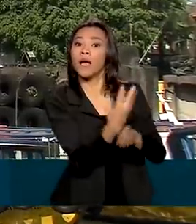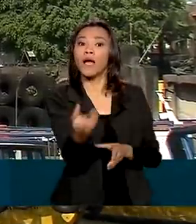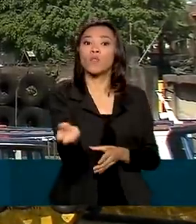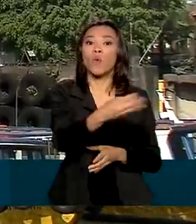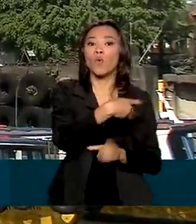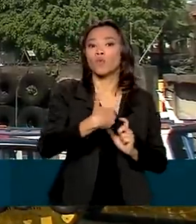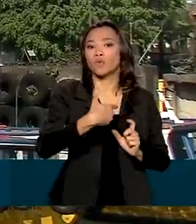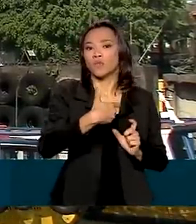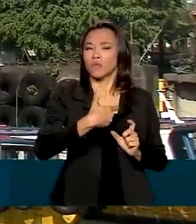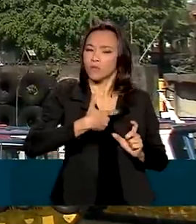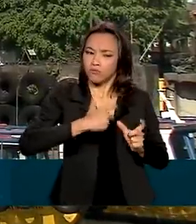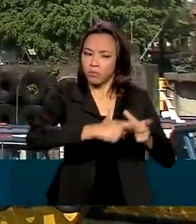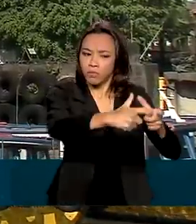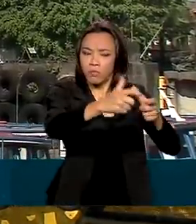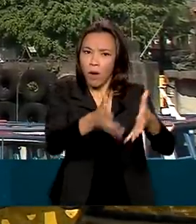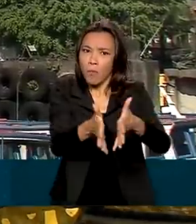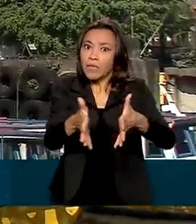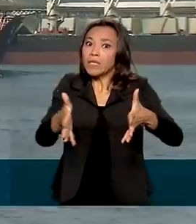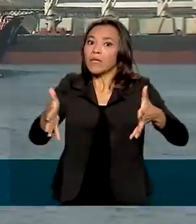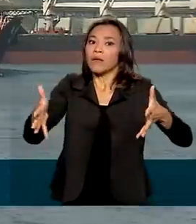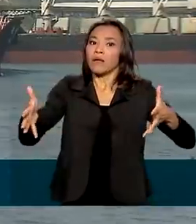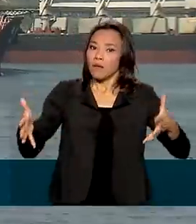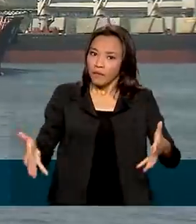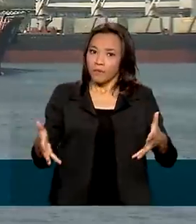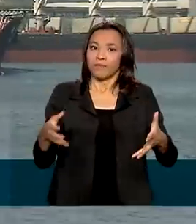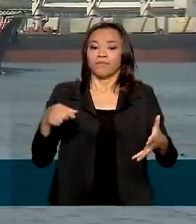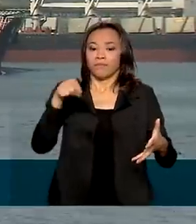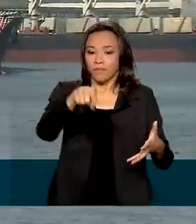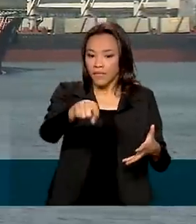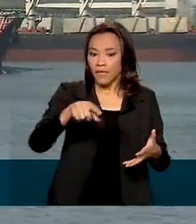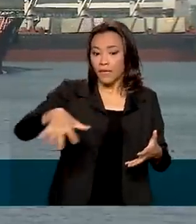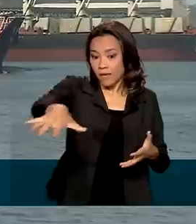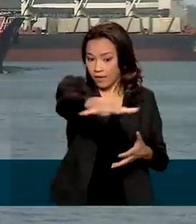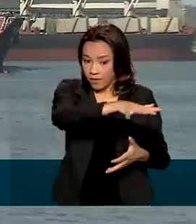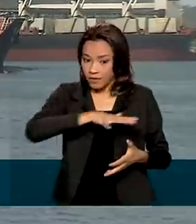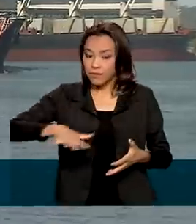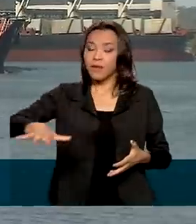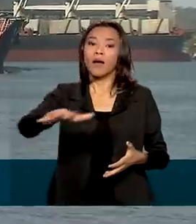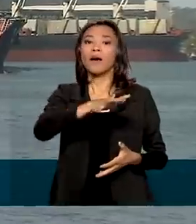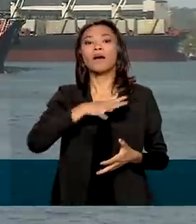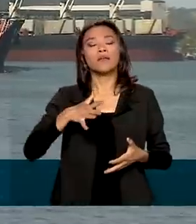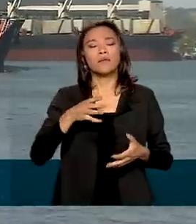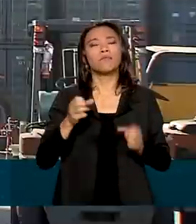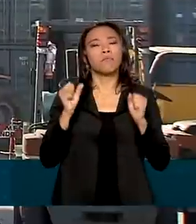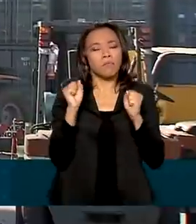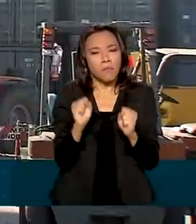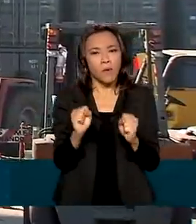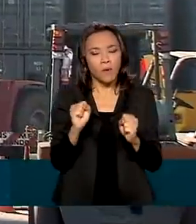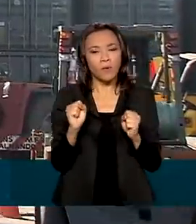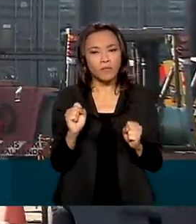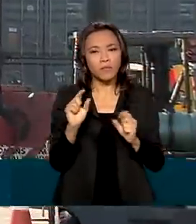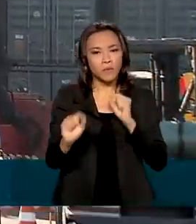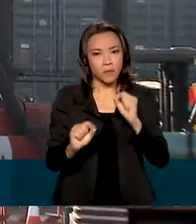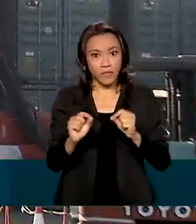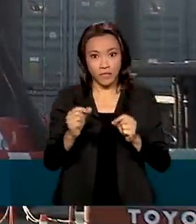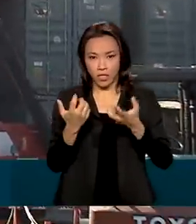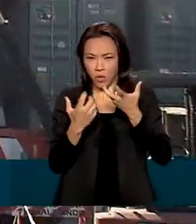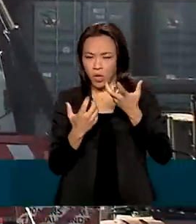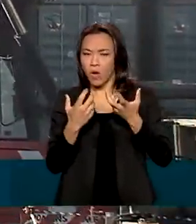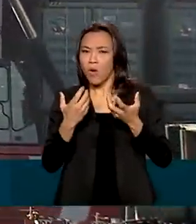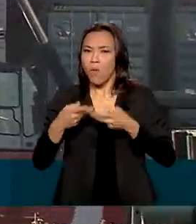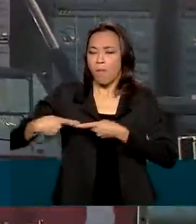mais agilidade que o setor estatal para fazer com que o Porto de Santos se transforme num porto indústria